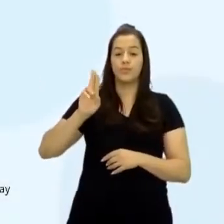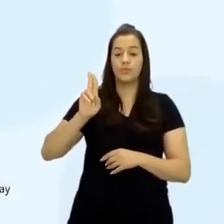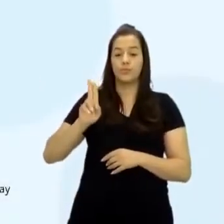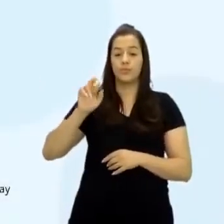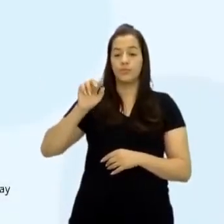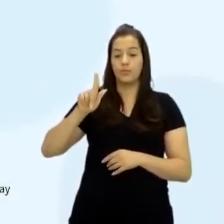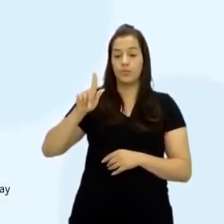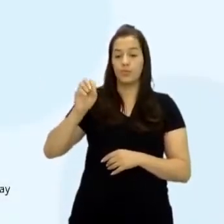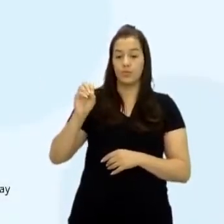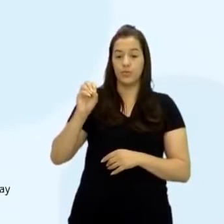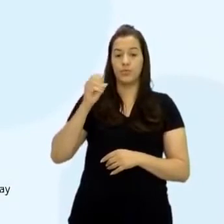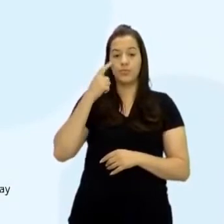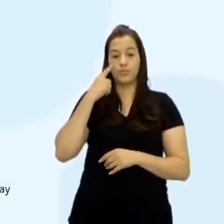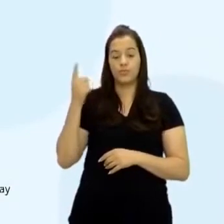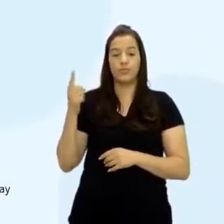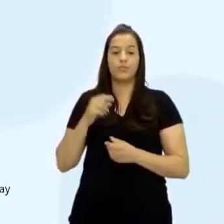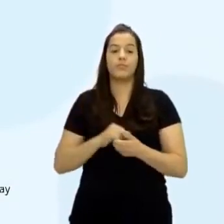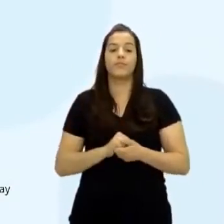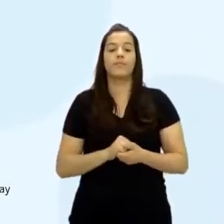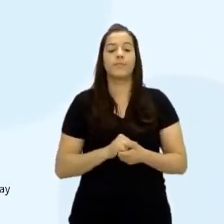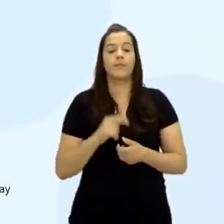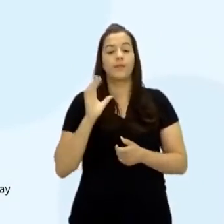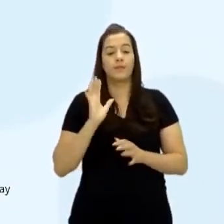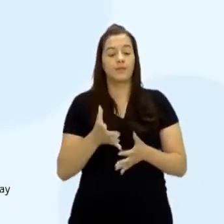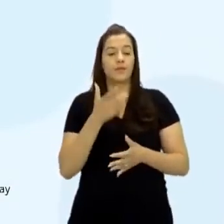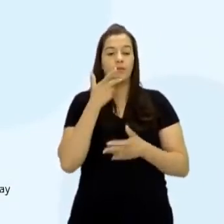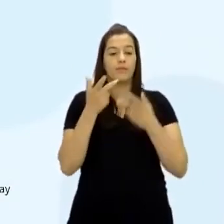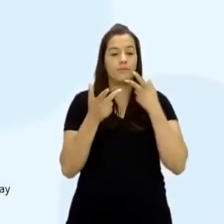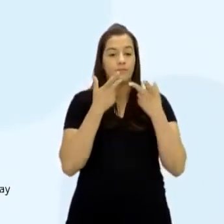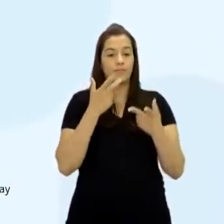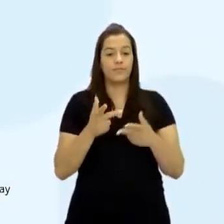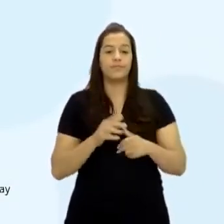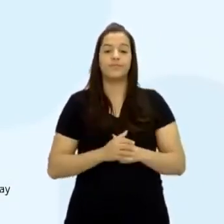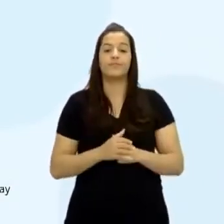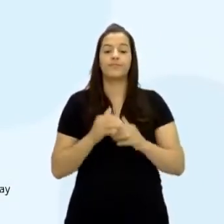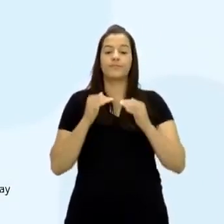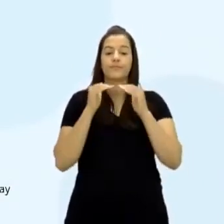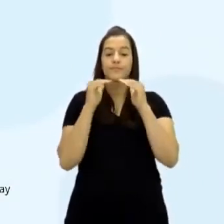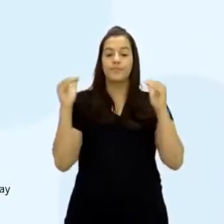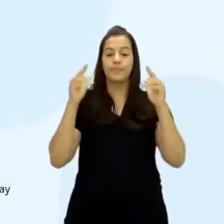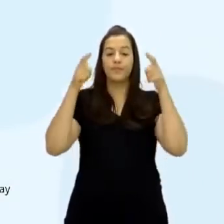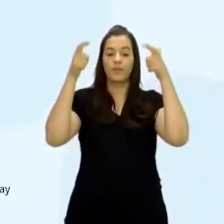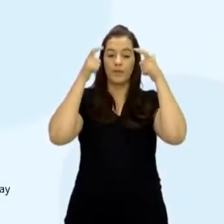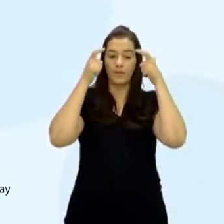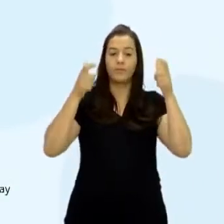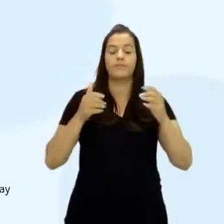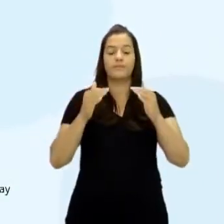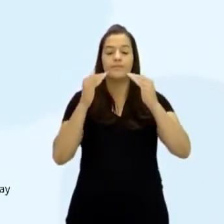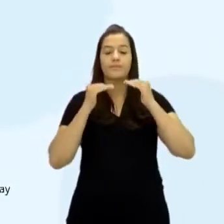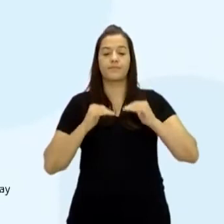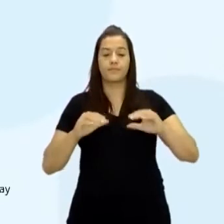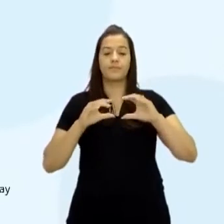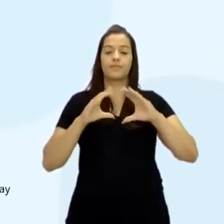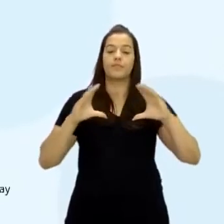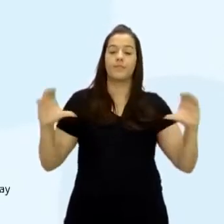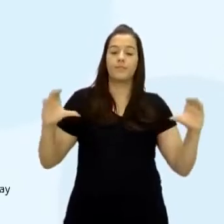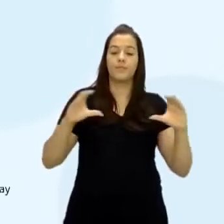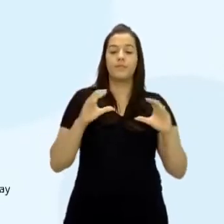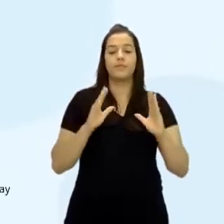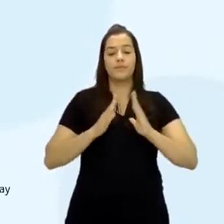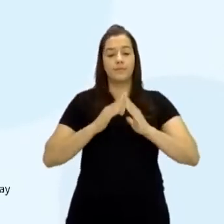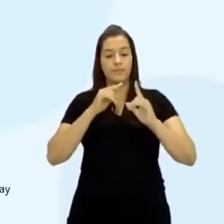Aliás, primeiro eu vou mostrar a sociedade estamental. A gente já tem falado muito disso. Lá no topo, o rei, o clero, né? O